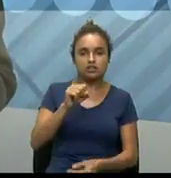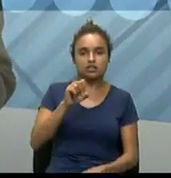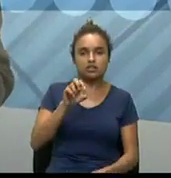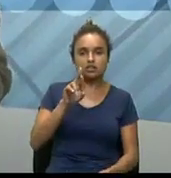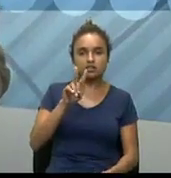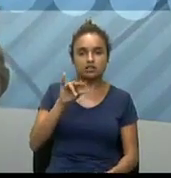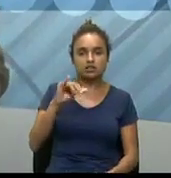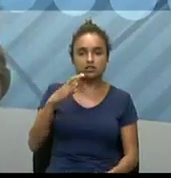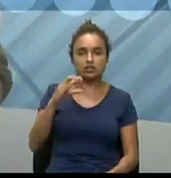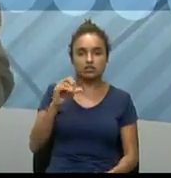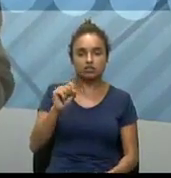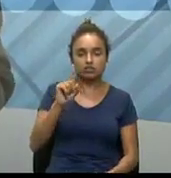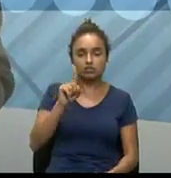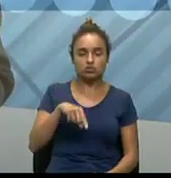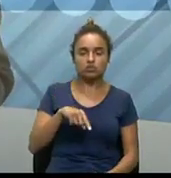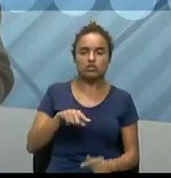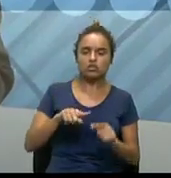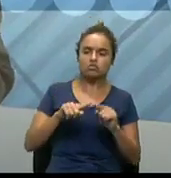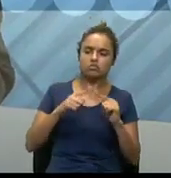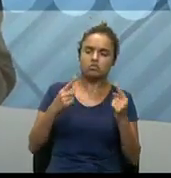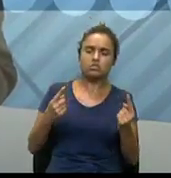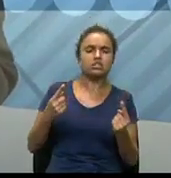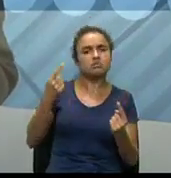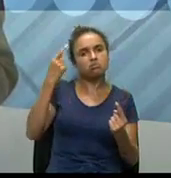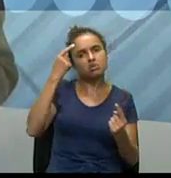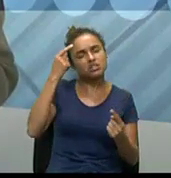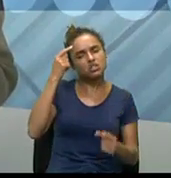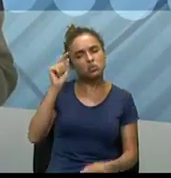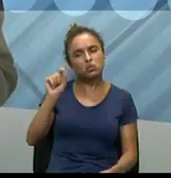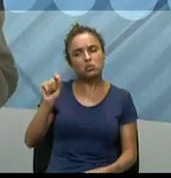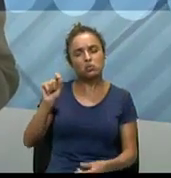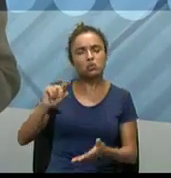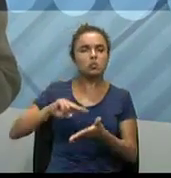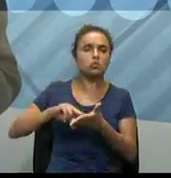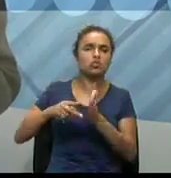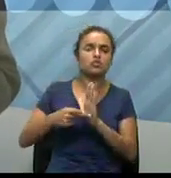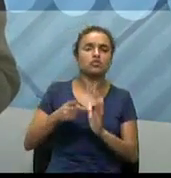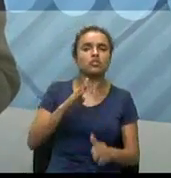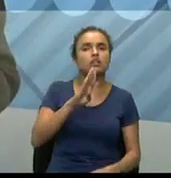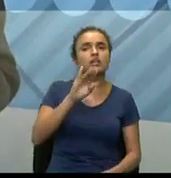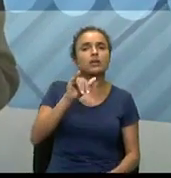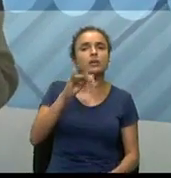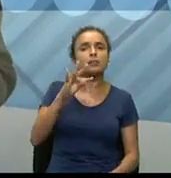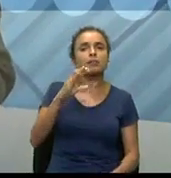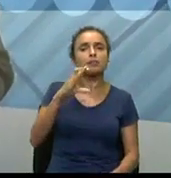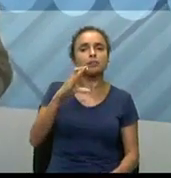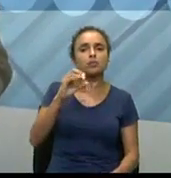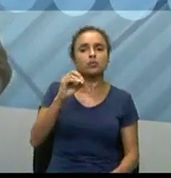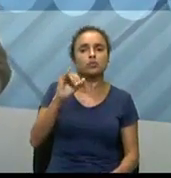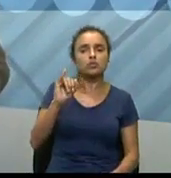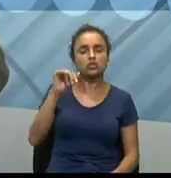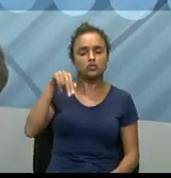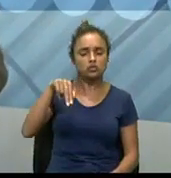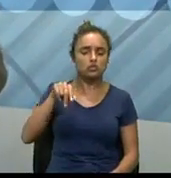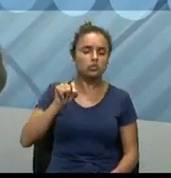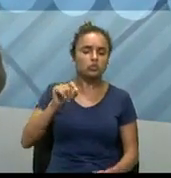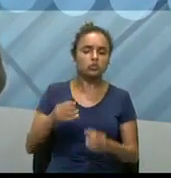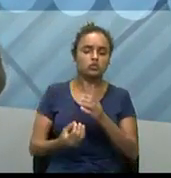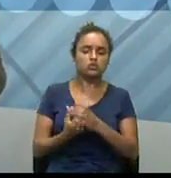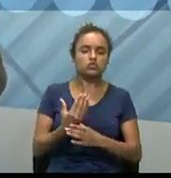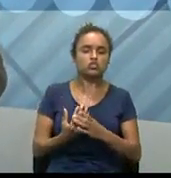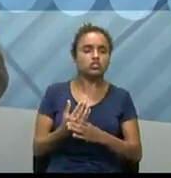digital, dessa toda essa transformação digital, surge também uma moeda digital. Então,